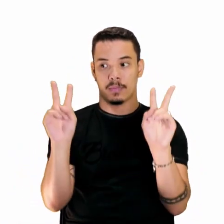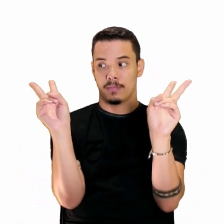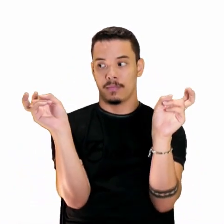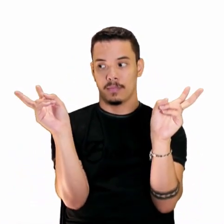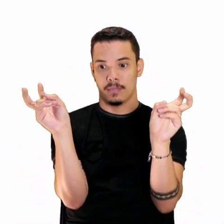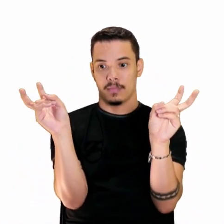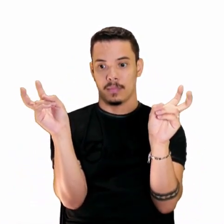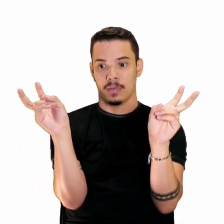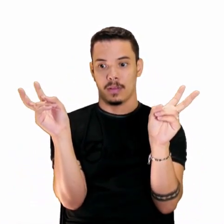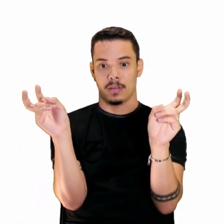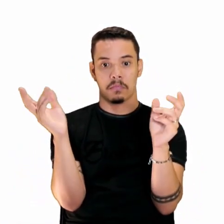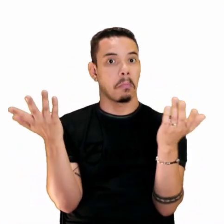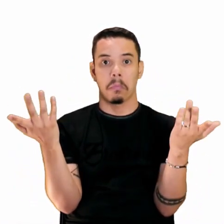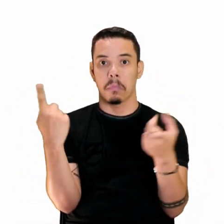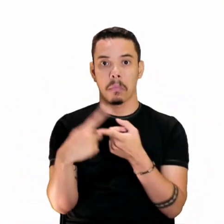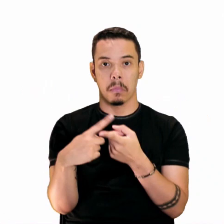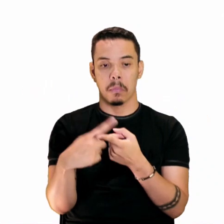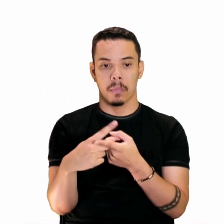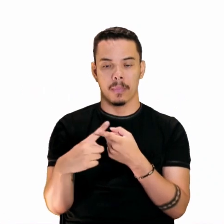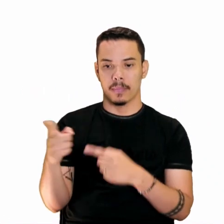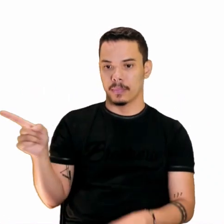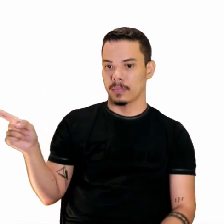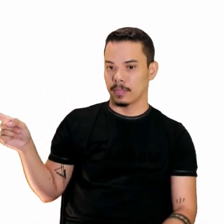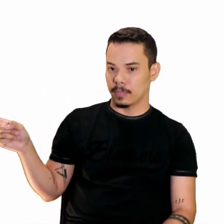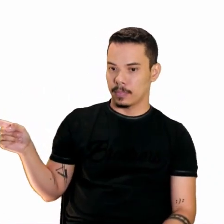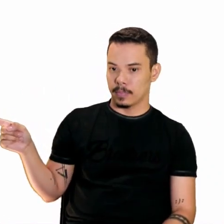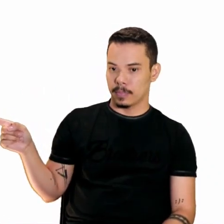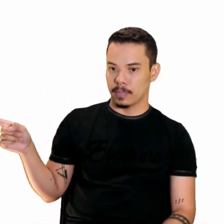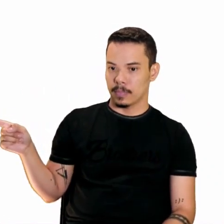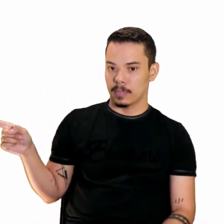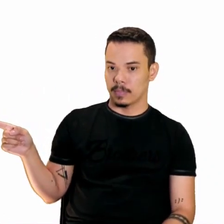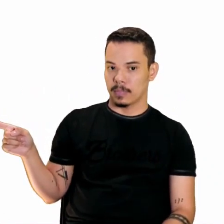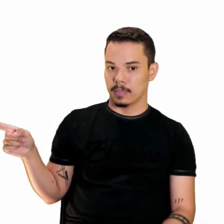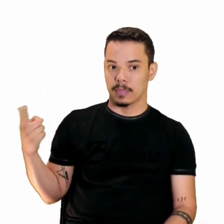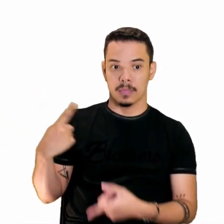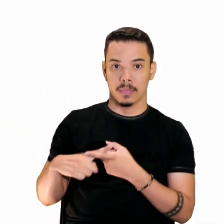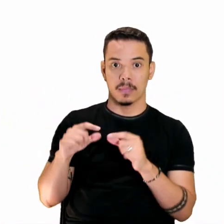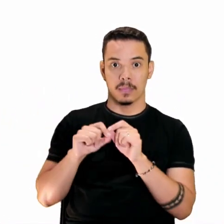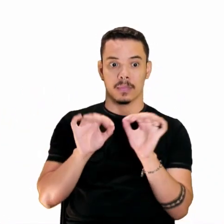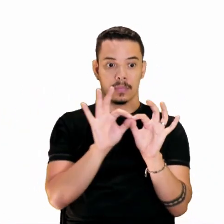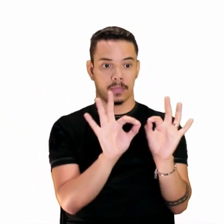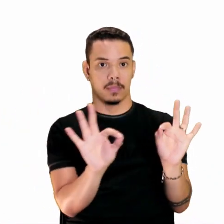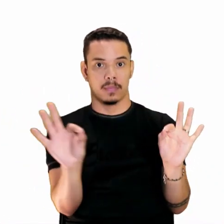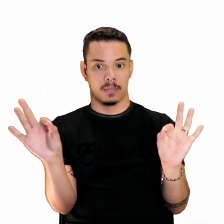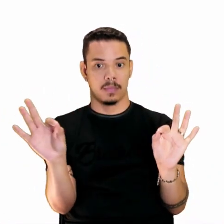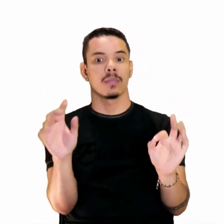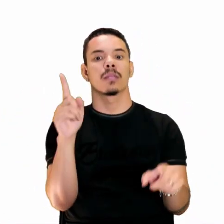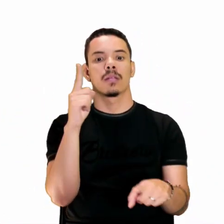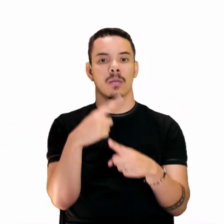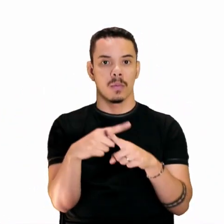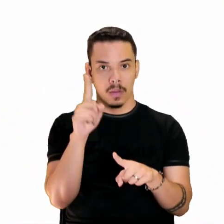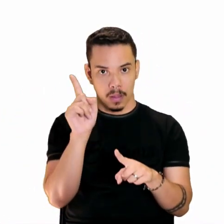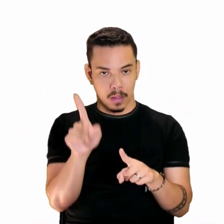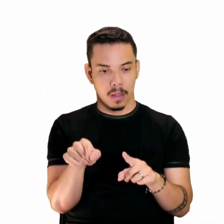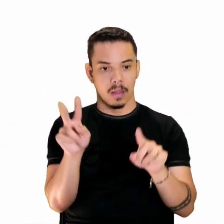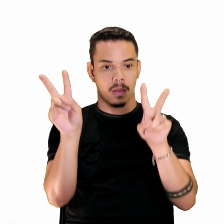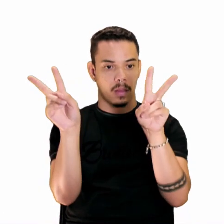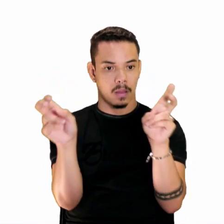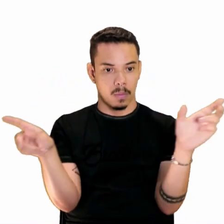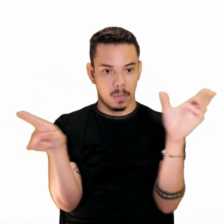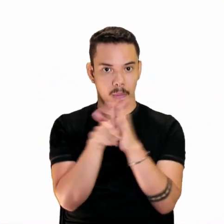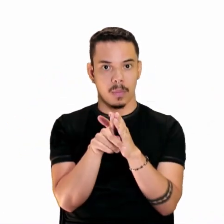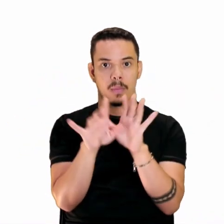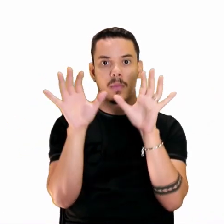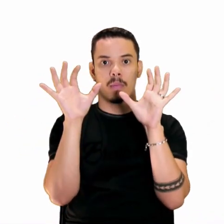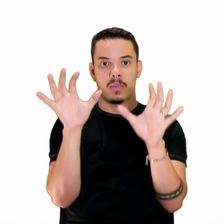Por que está marcado dessa maneira? Por que foi construído assim? Porque é a estrutura da epígrafe.